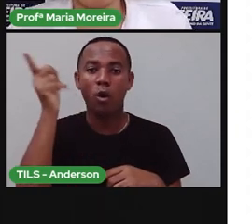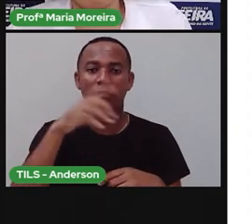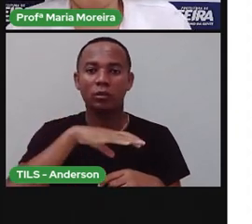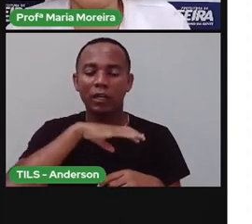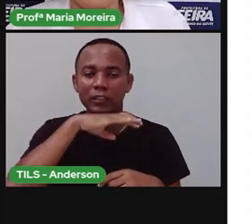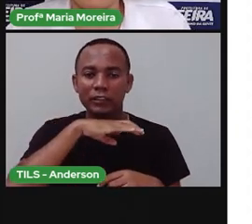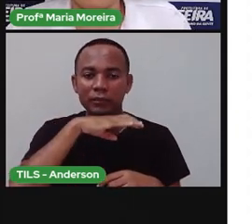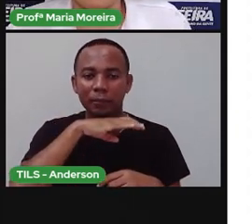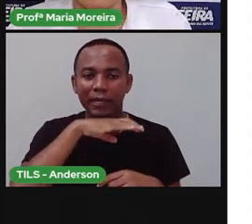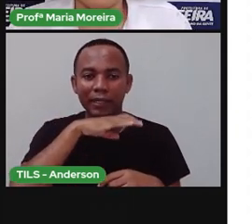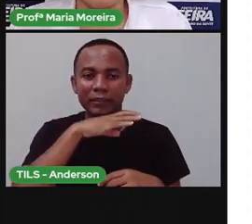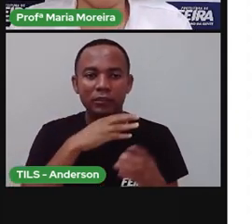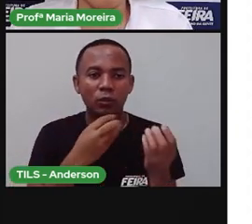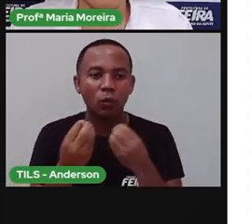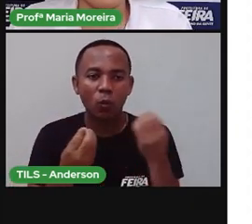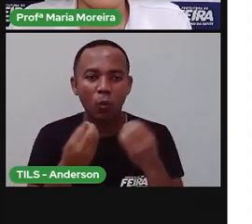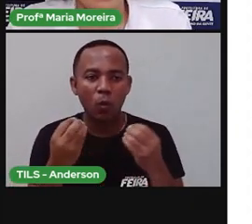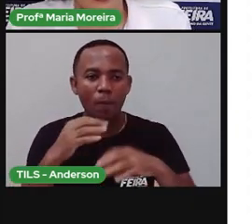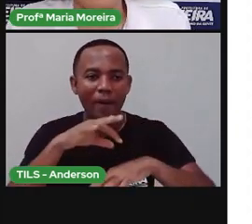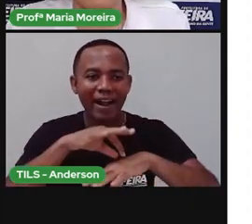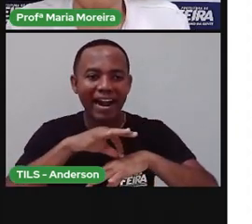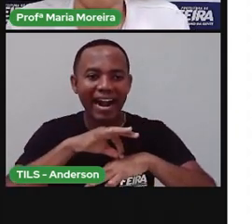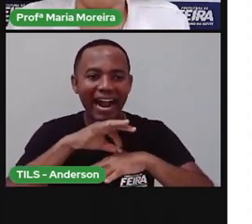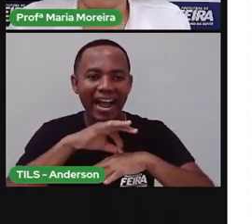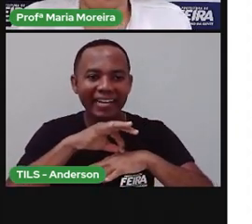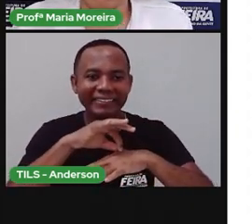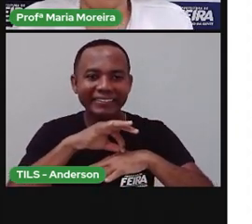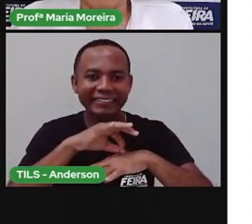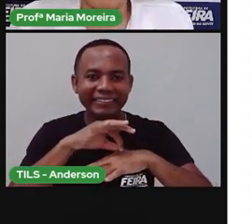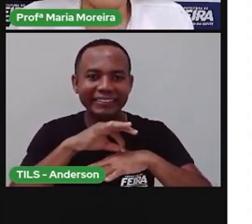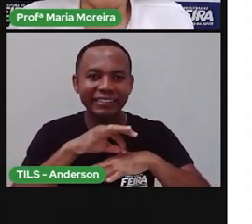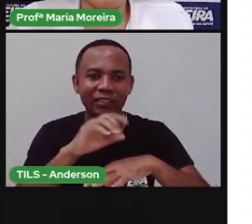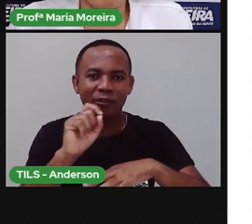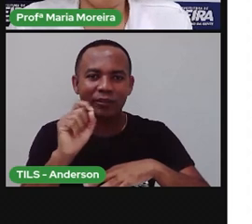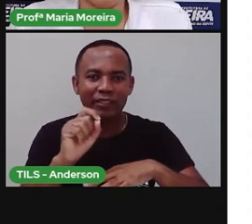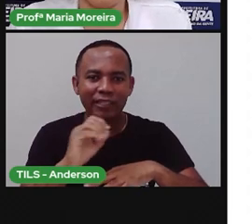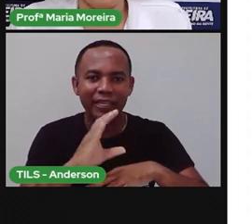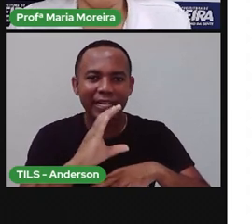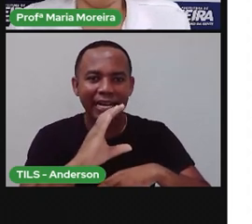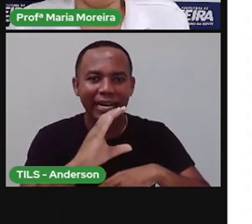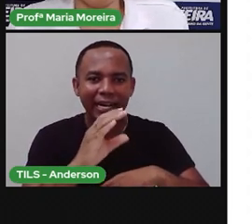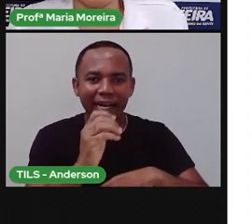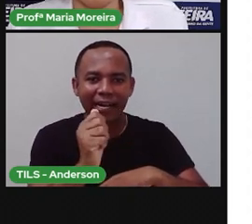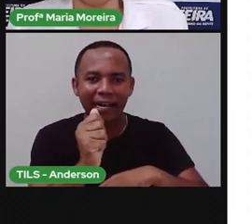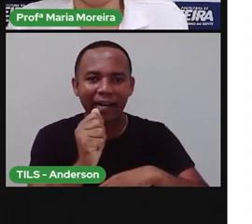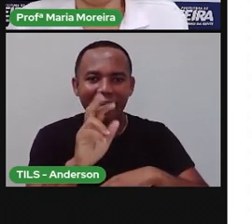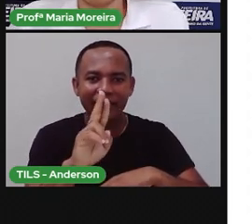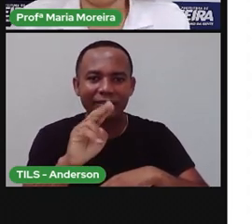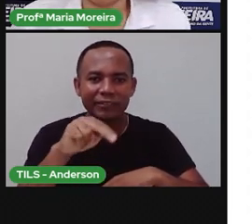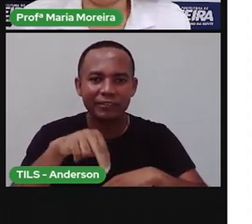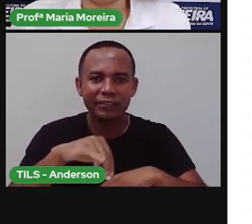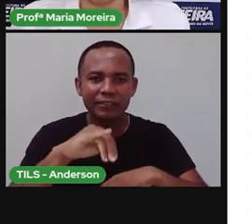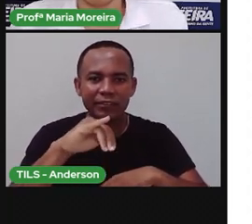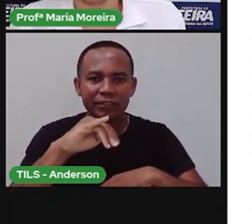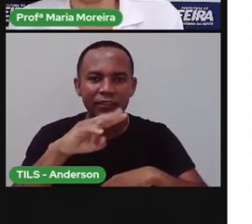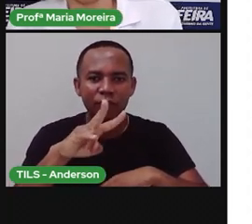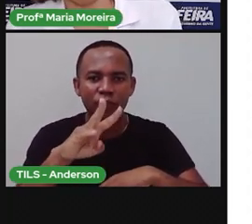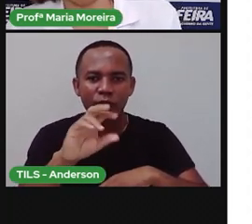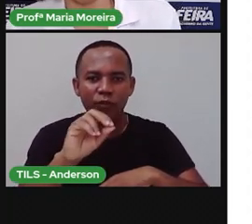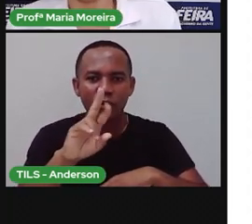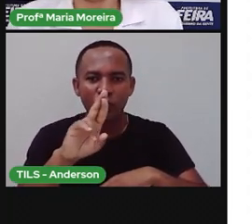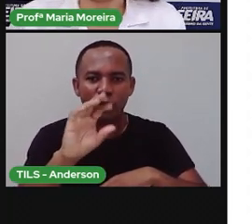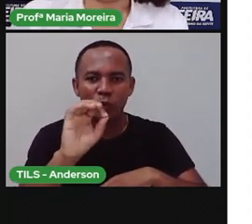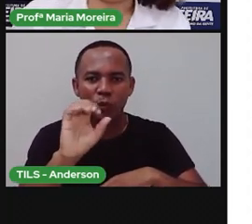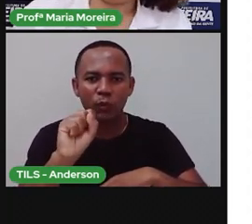parte do corpo deles, né? Que são os animais carnívoros. Que são exemplos, quem? A onça, o leão, a